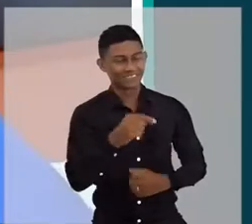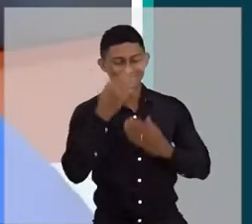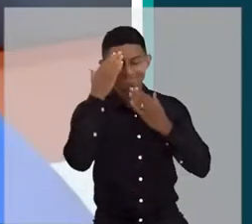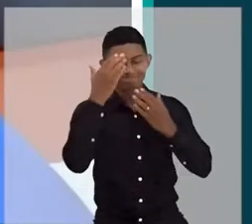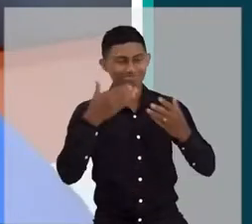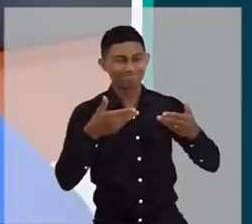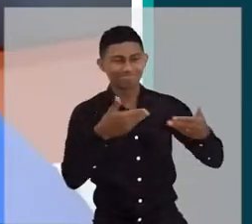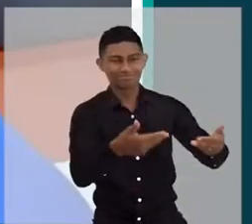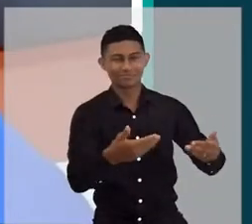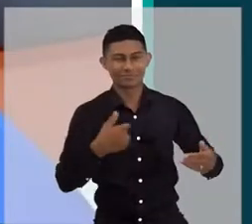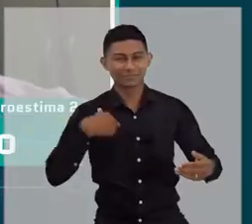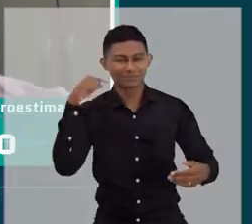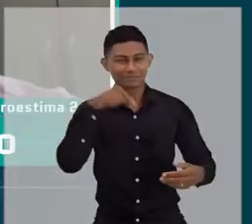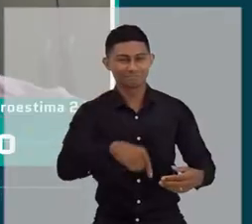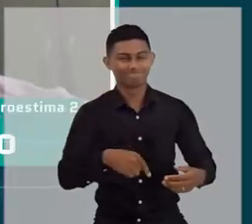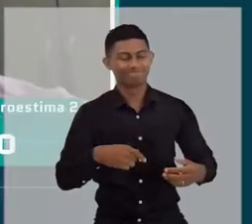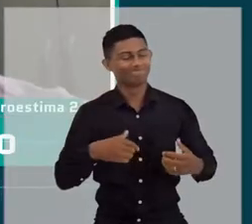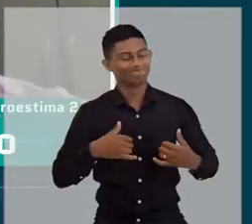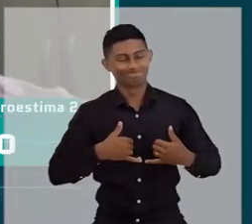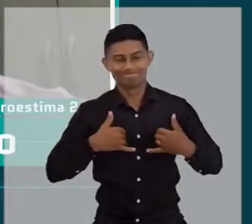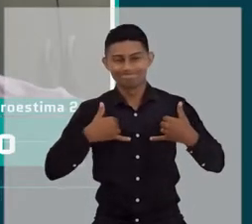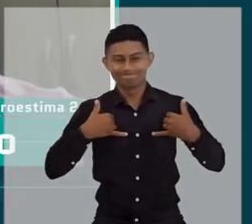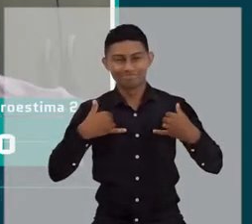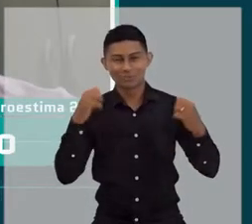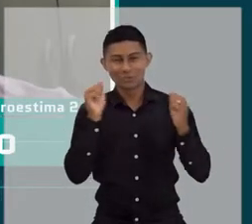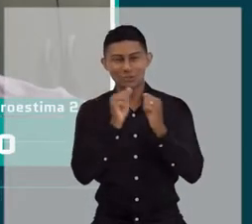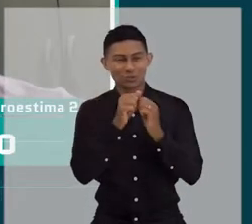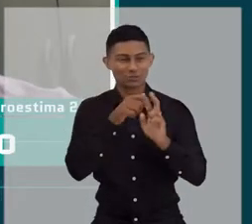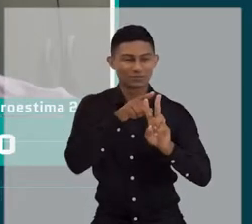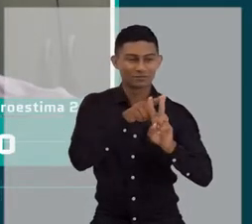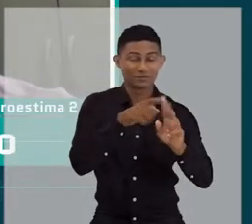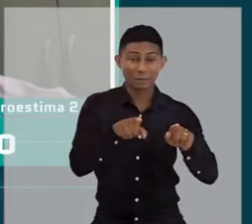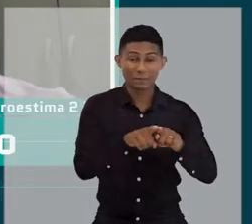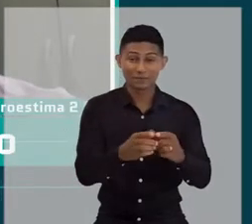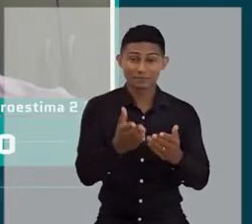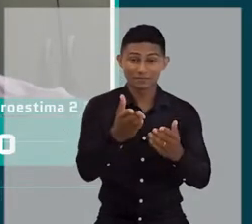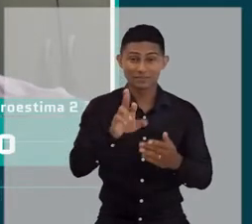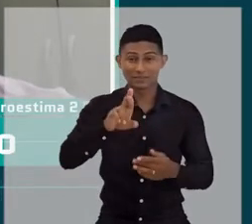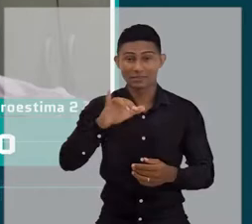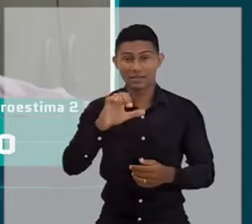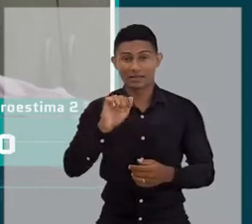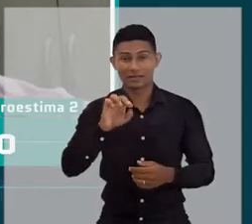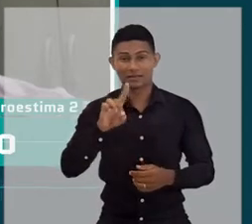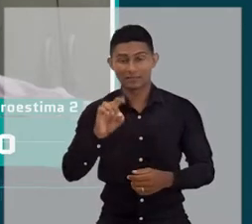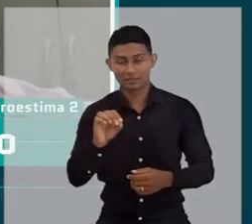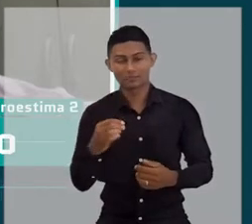convite. Que honra estar aqui com o Mauro, antropólogo, com você, Ricardo.